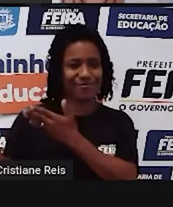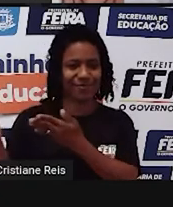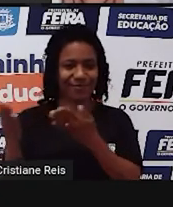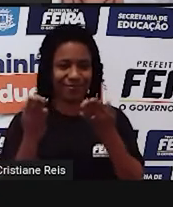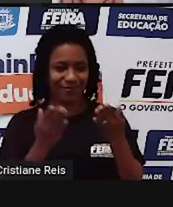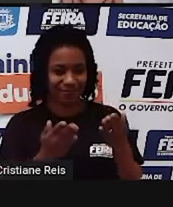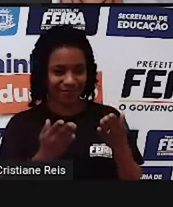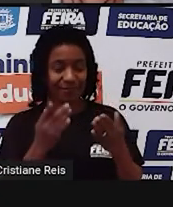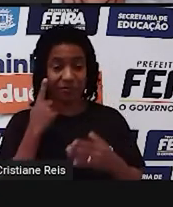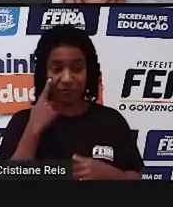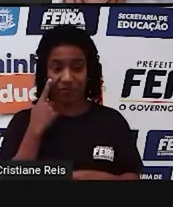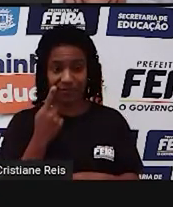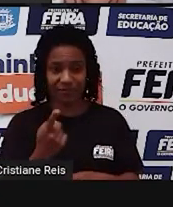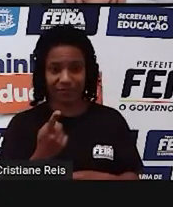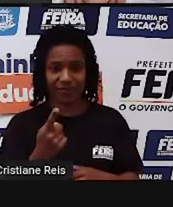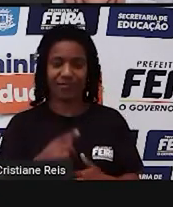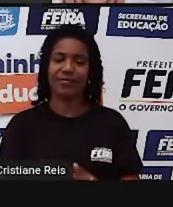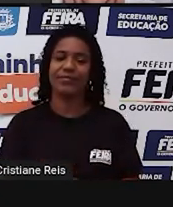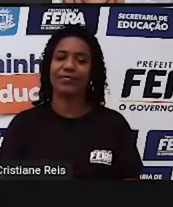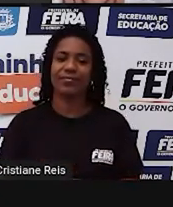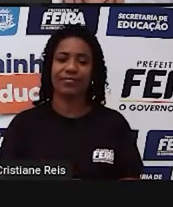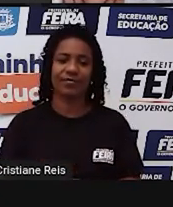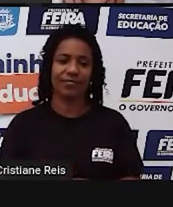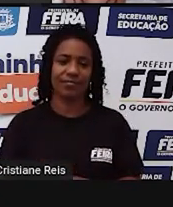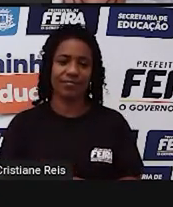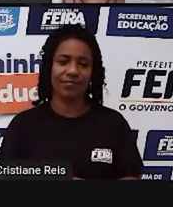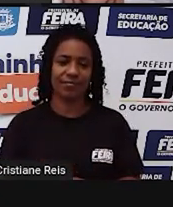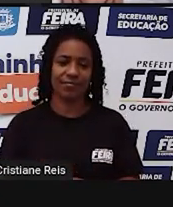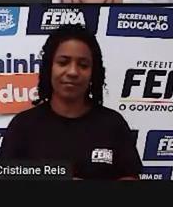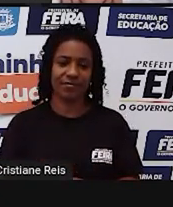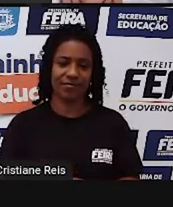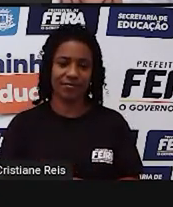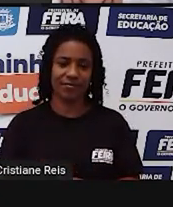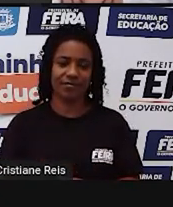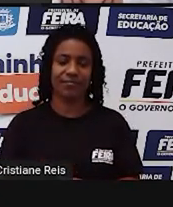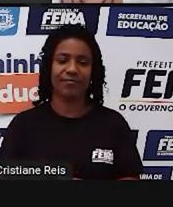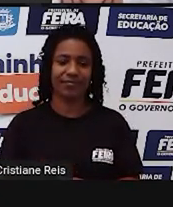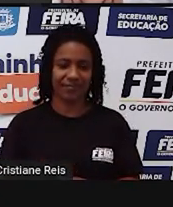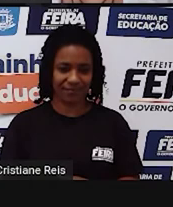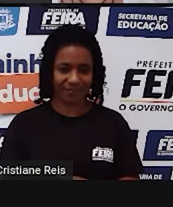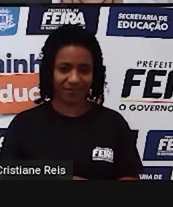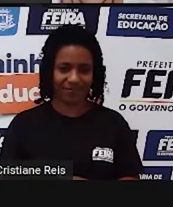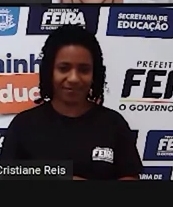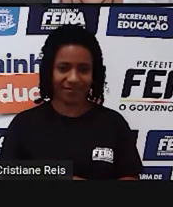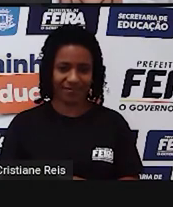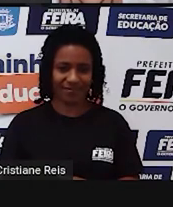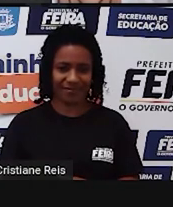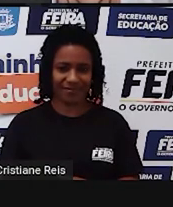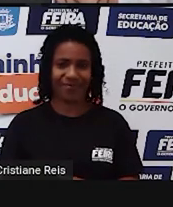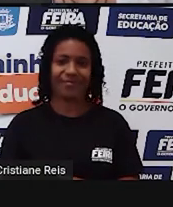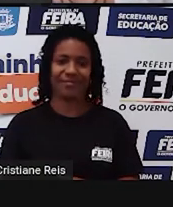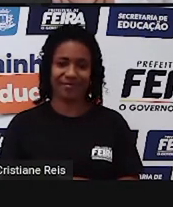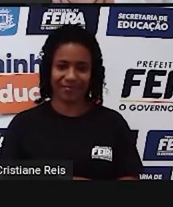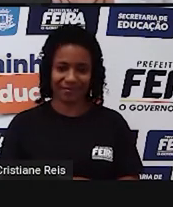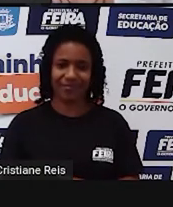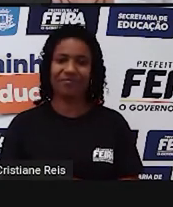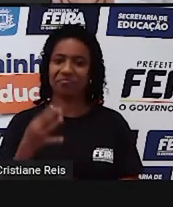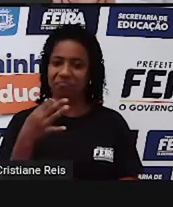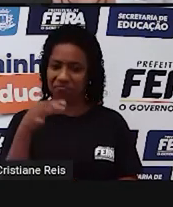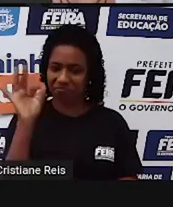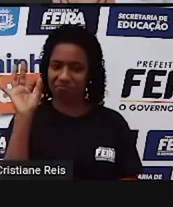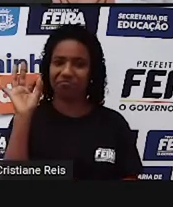I-N-V-I-T-E-D. Invite.